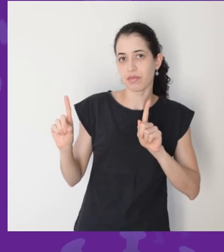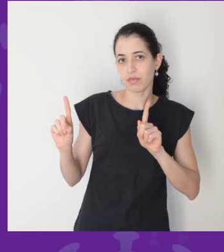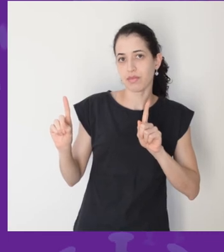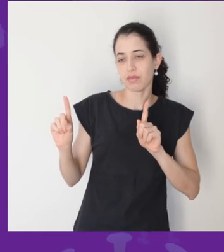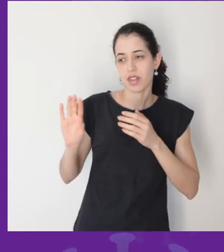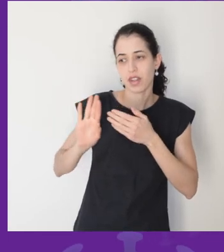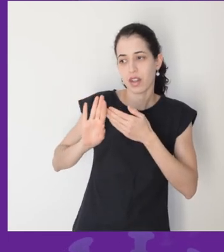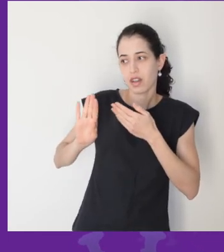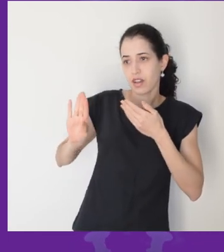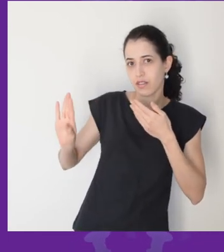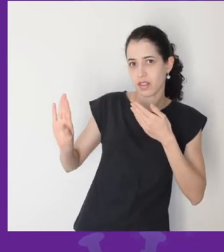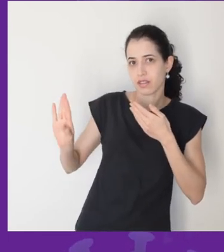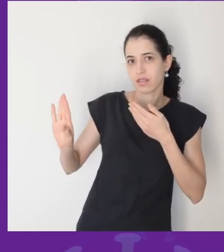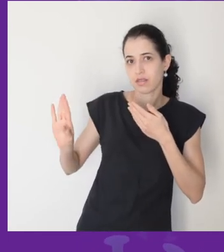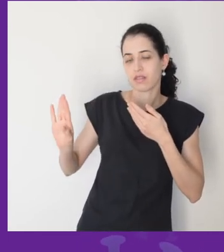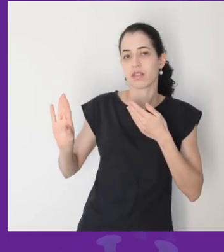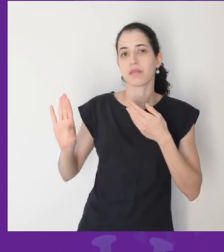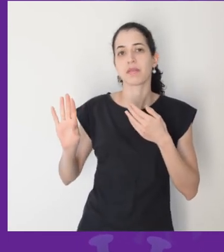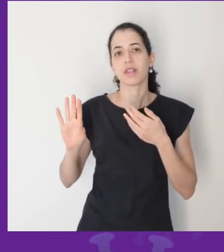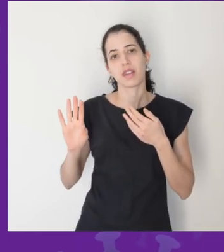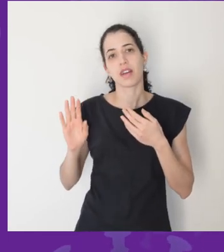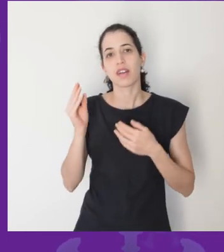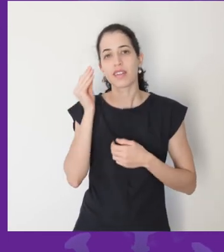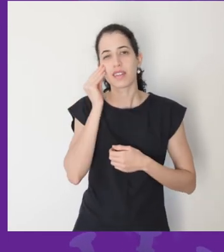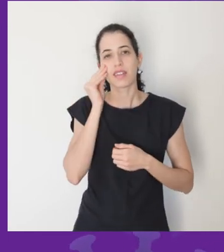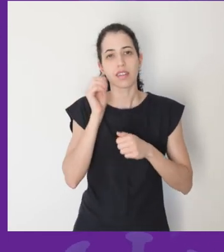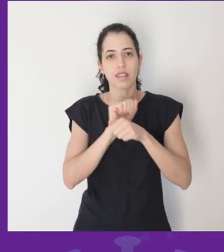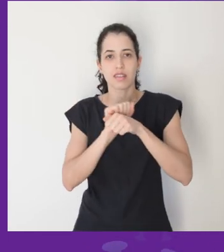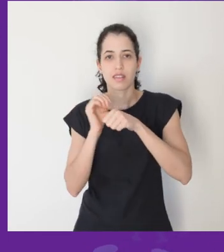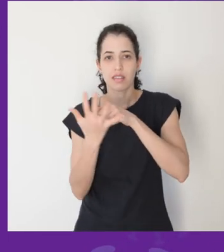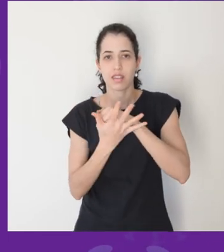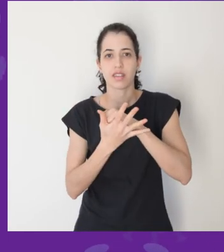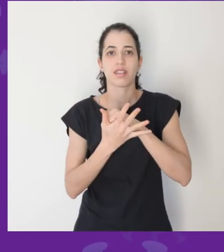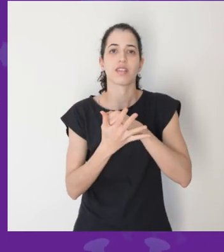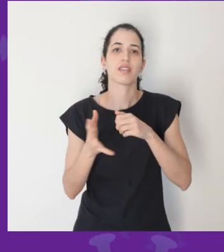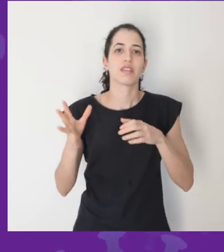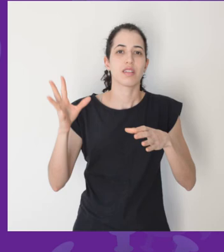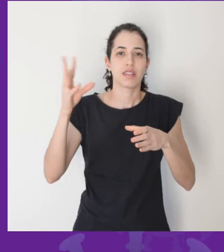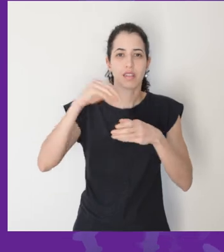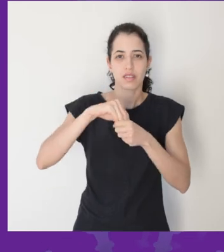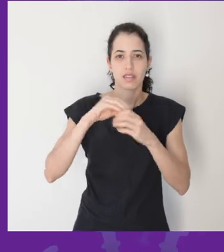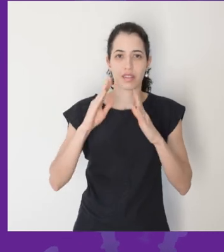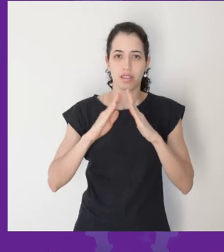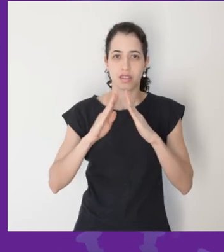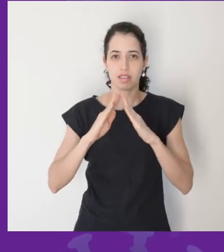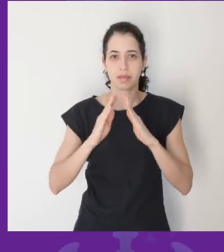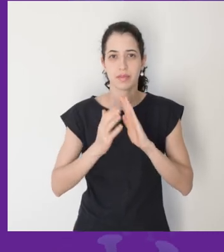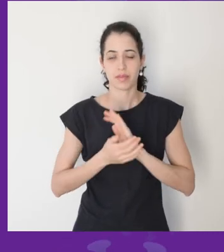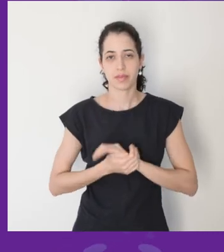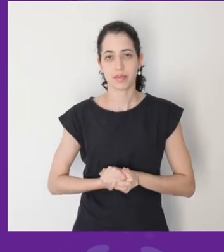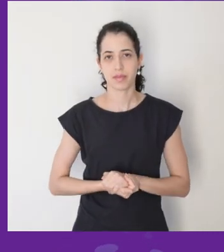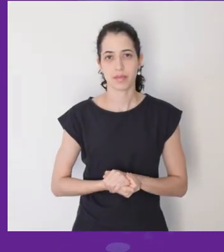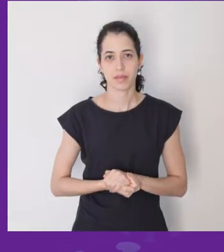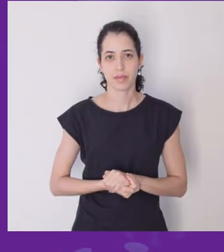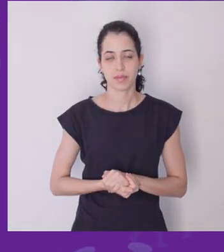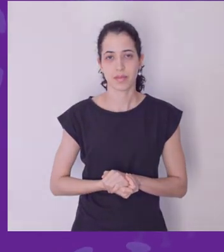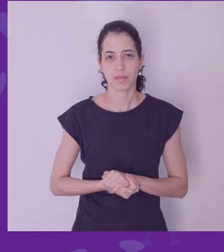do isolamento social, do afastamento, coisas desse tipo, para tentar evitar a transmissão da Covid dentro de casa.